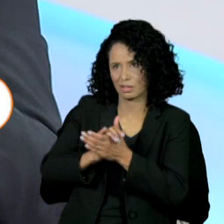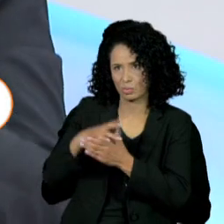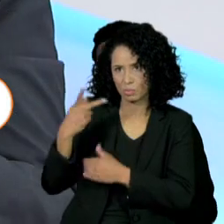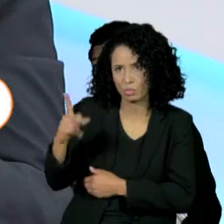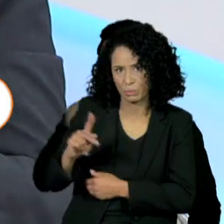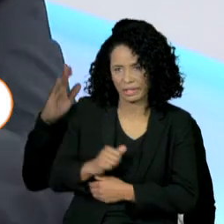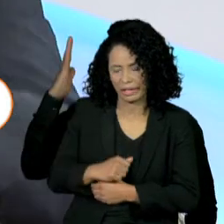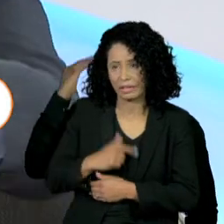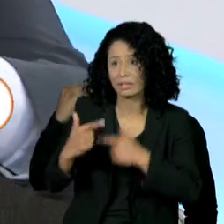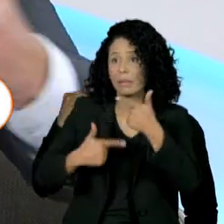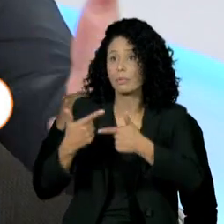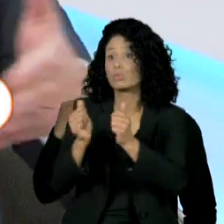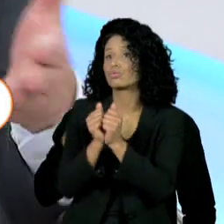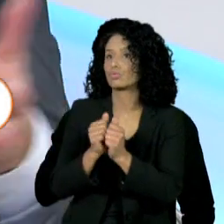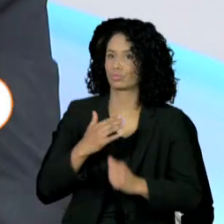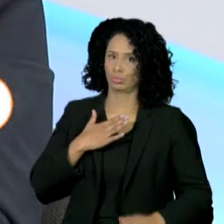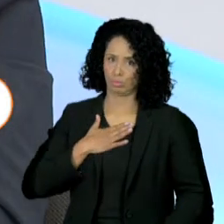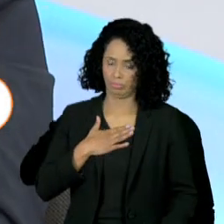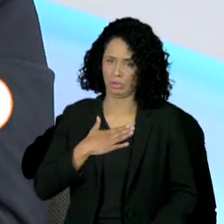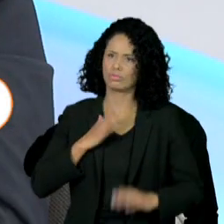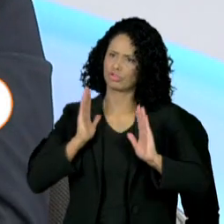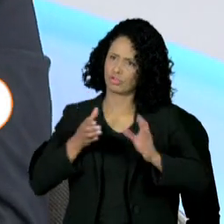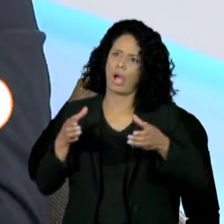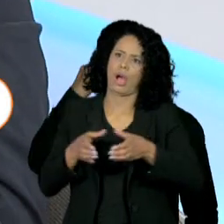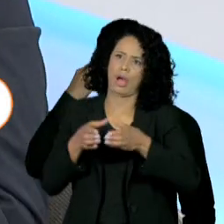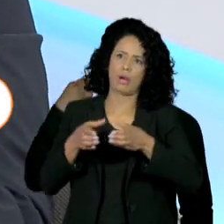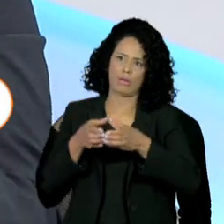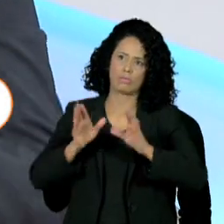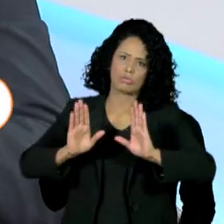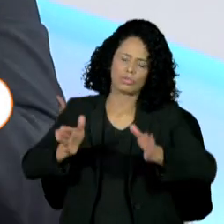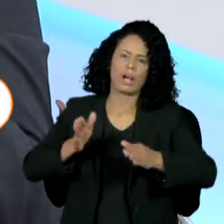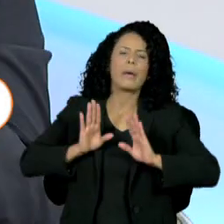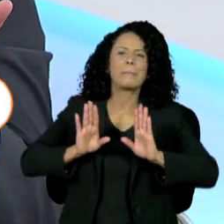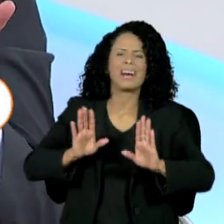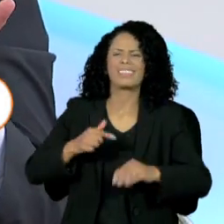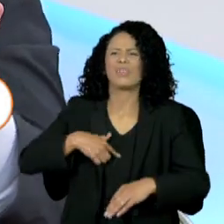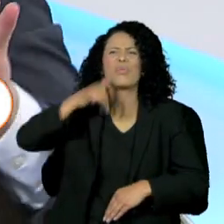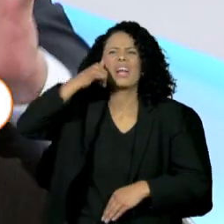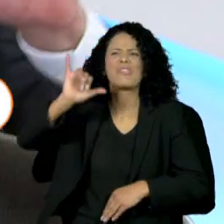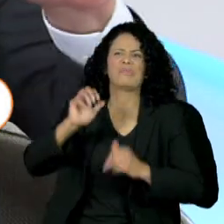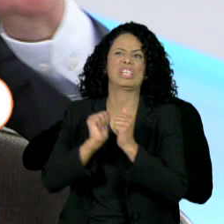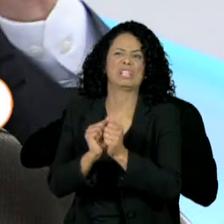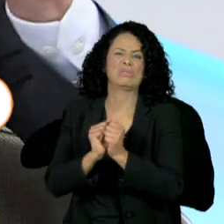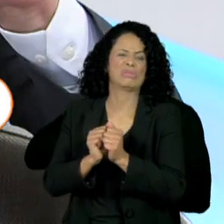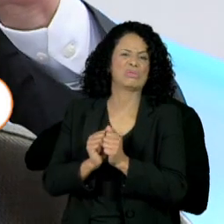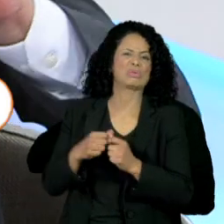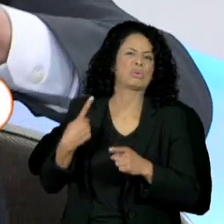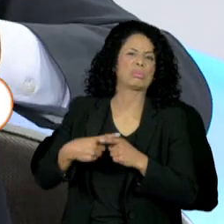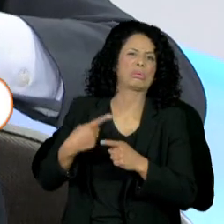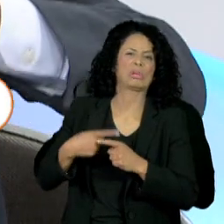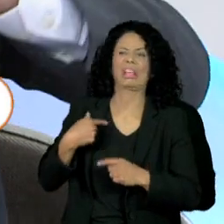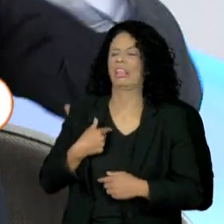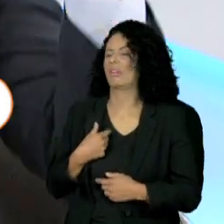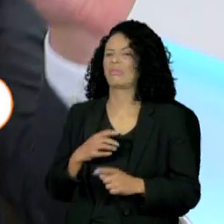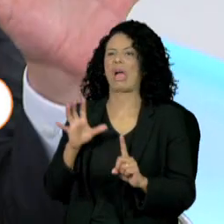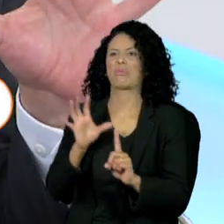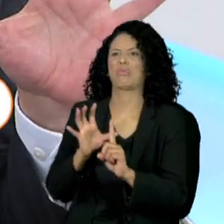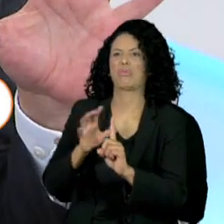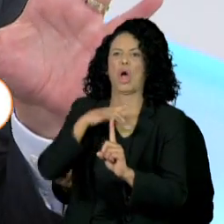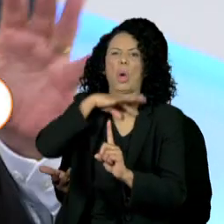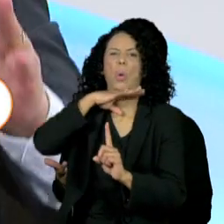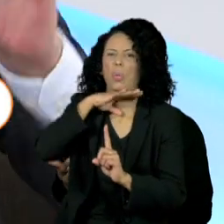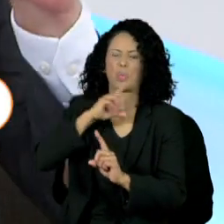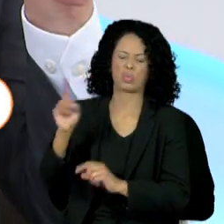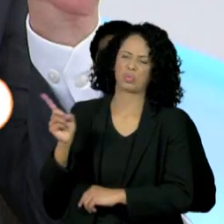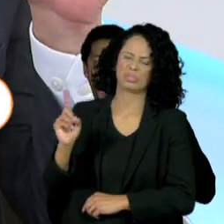trabalhou no meu gabinete. Então, nós tínhamos uma convivência ali. Eu evito, eu não tenho o mesmo perfil de ficar destilando broncas e